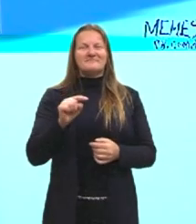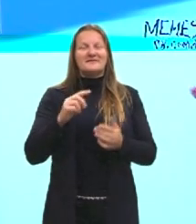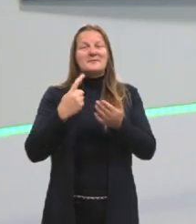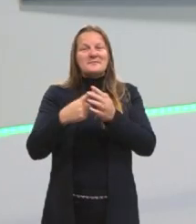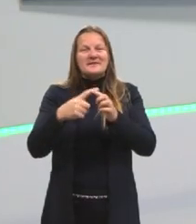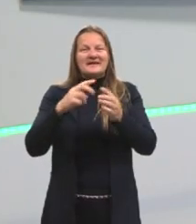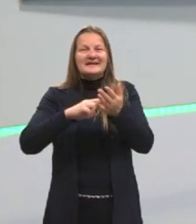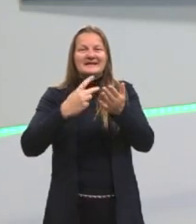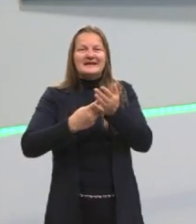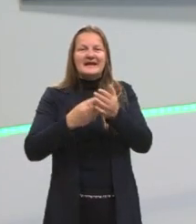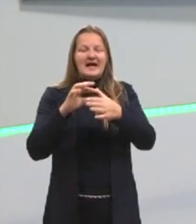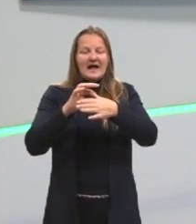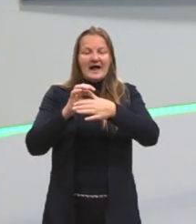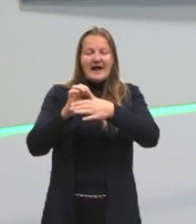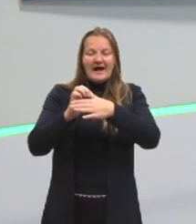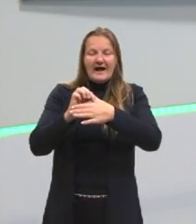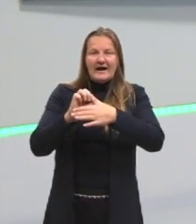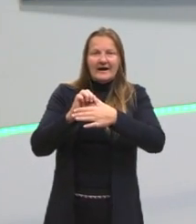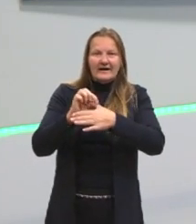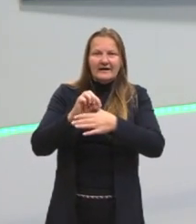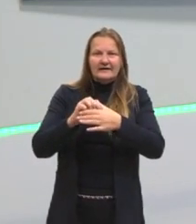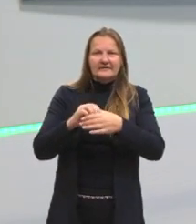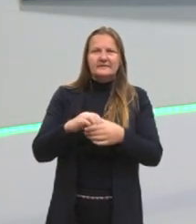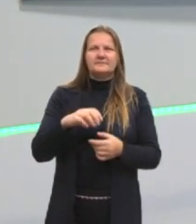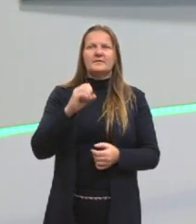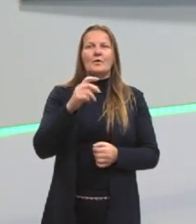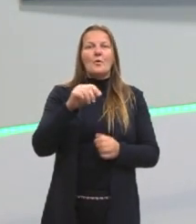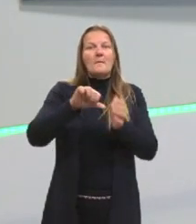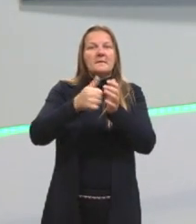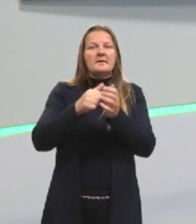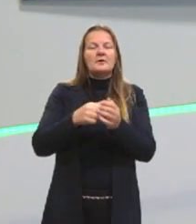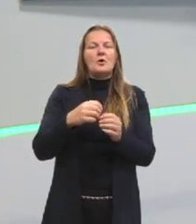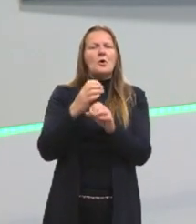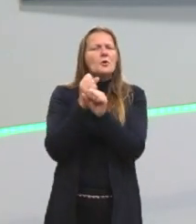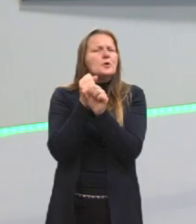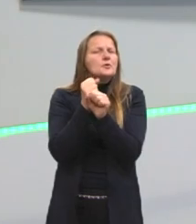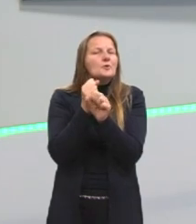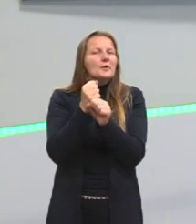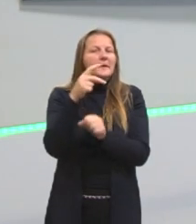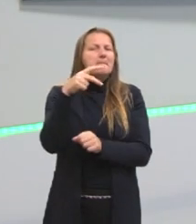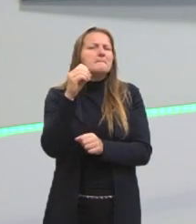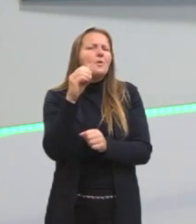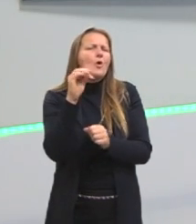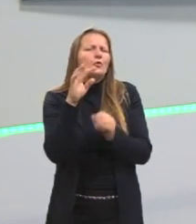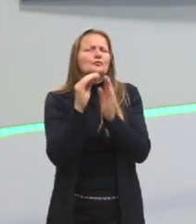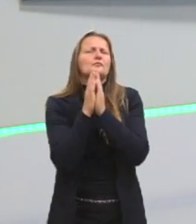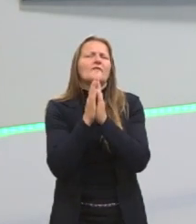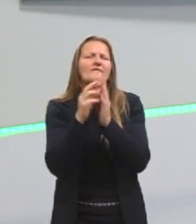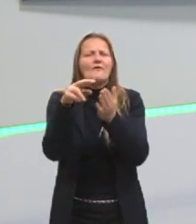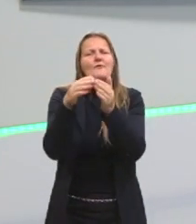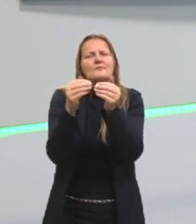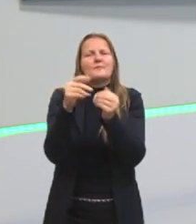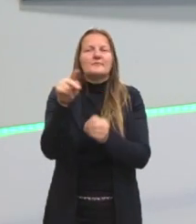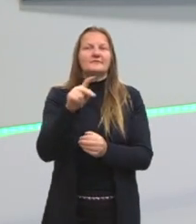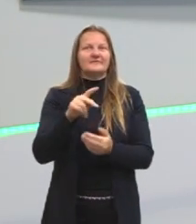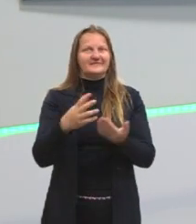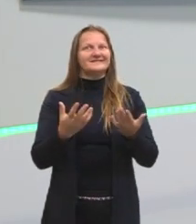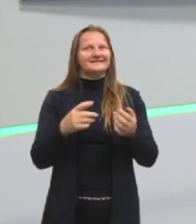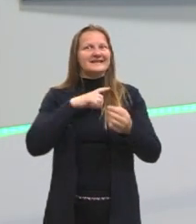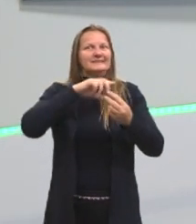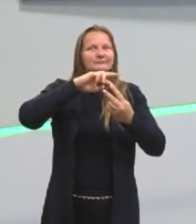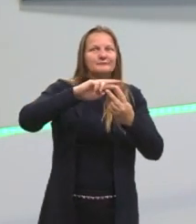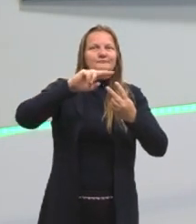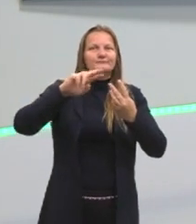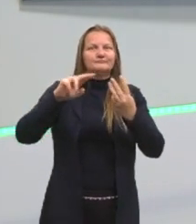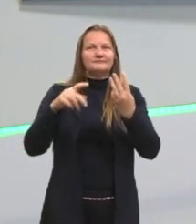carne no ponto, que é a imagem do meio, ou a primeira imagem que é, professora, me dá um ponto. Nós temos aqui